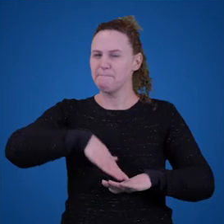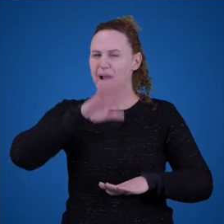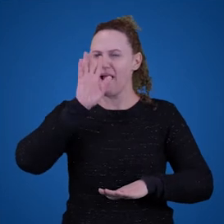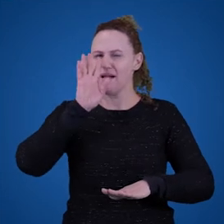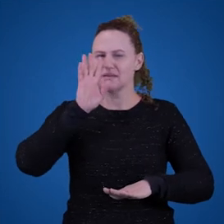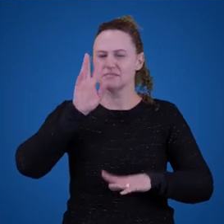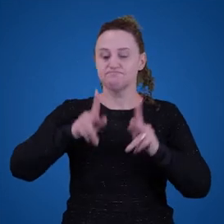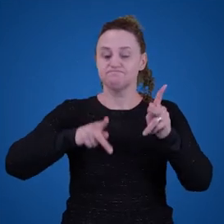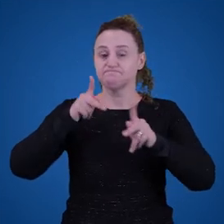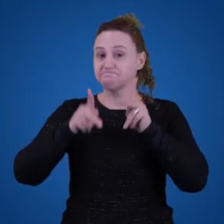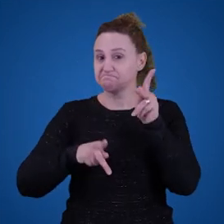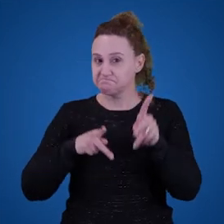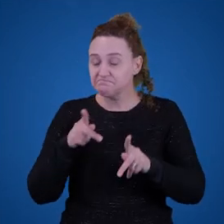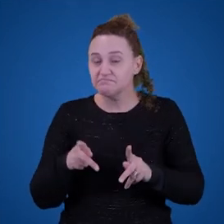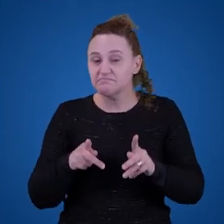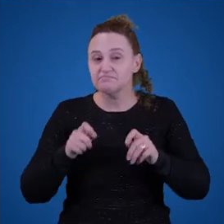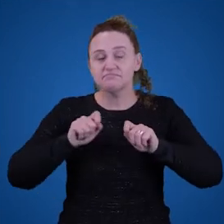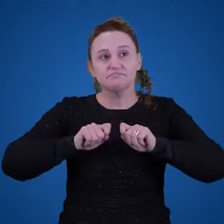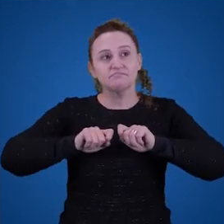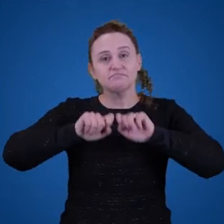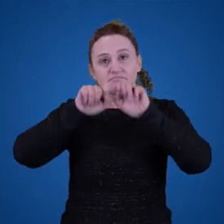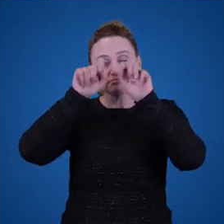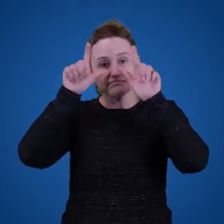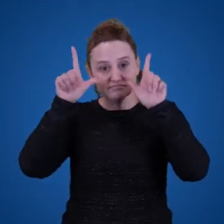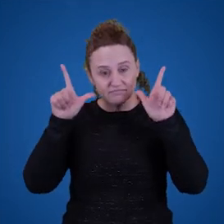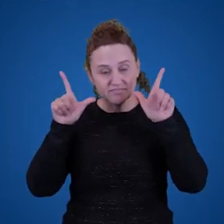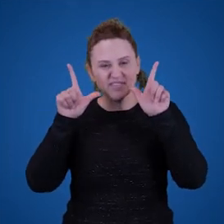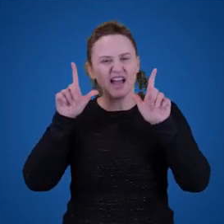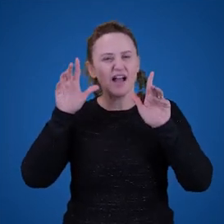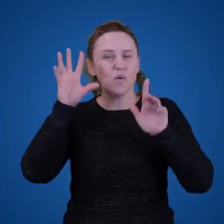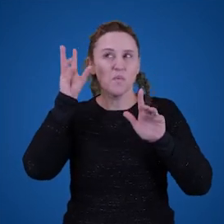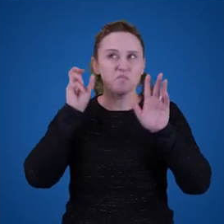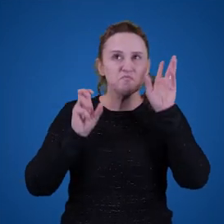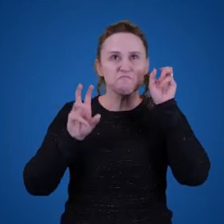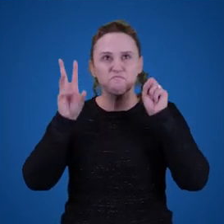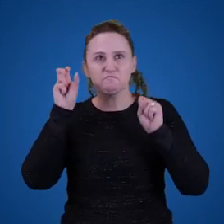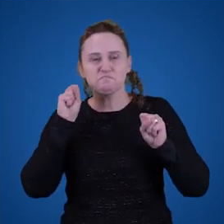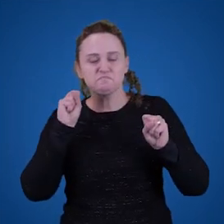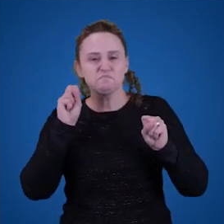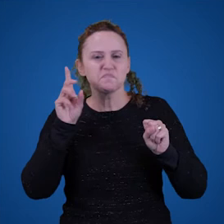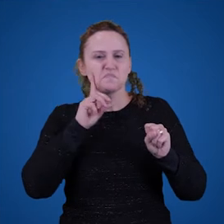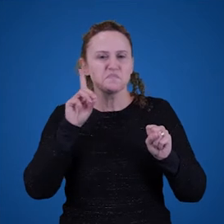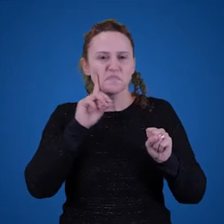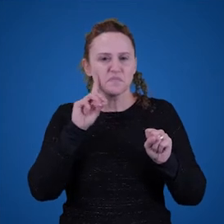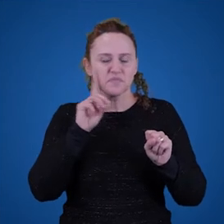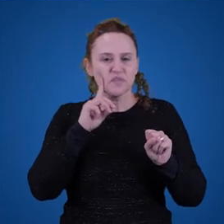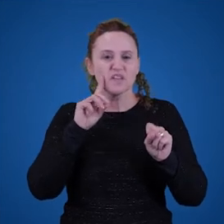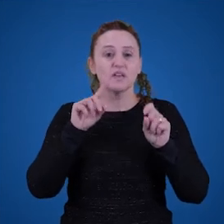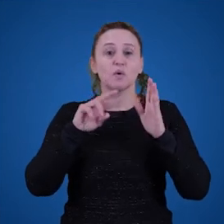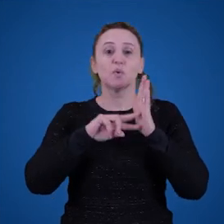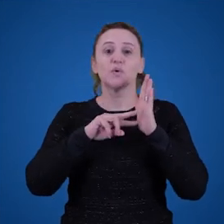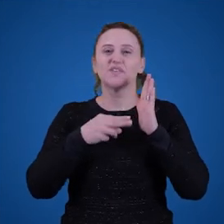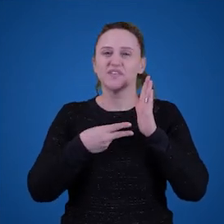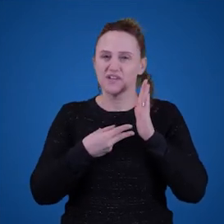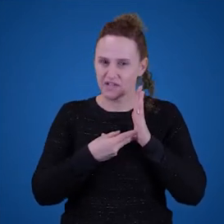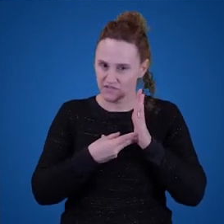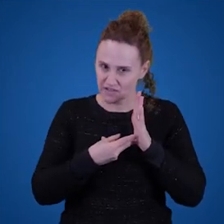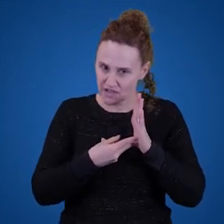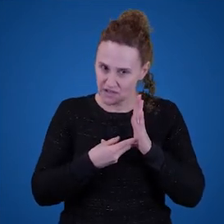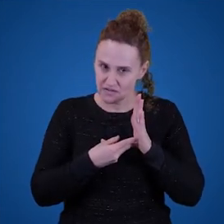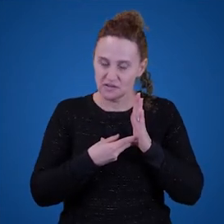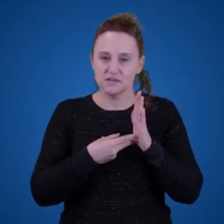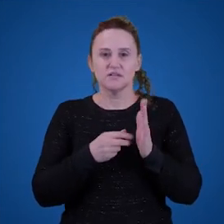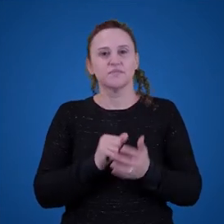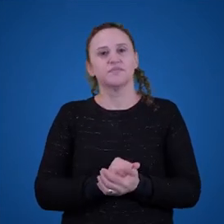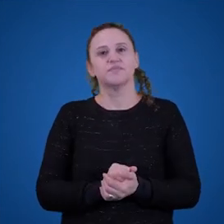mais claras, né? Nós ouvimos elas todo dia e o significado dessas metáforas não é aquilo que é literalmente